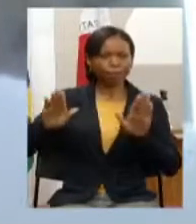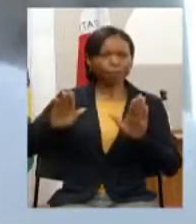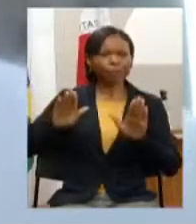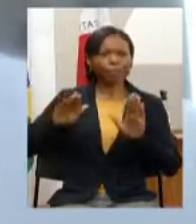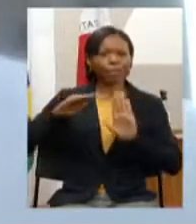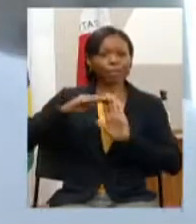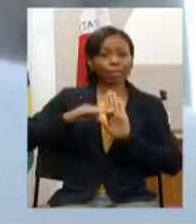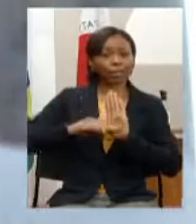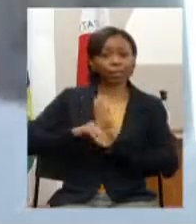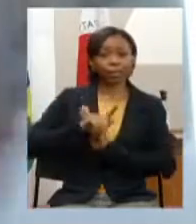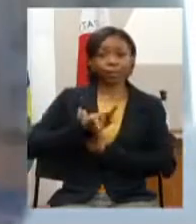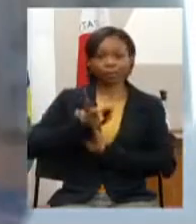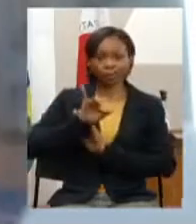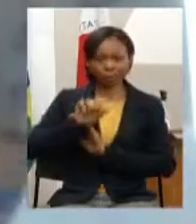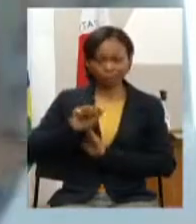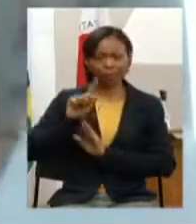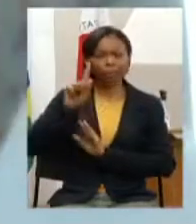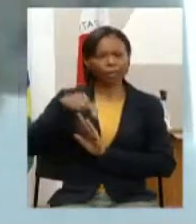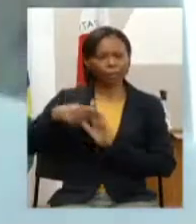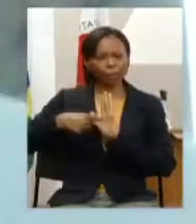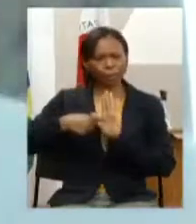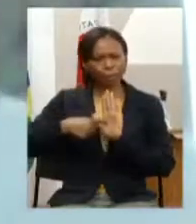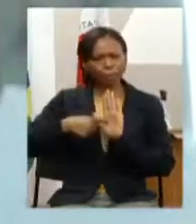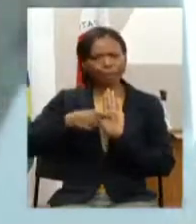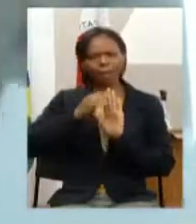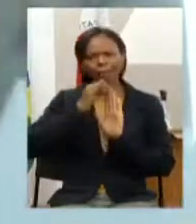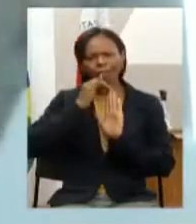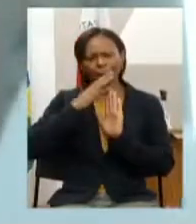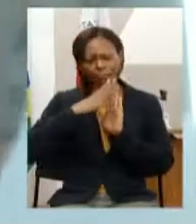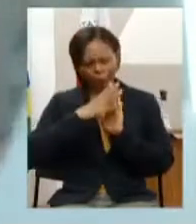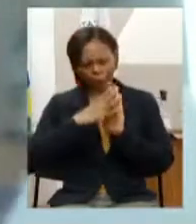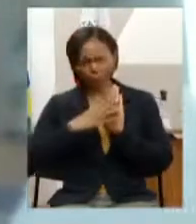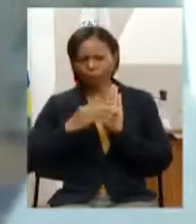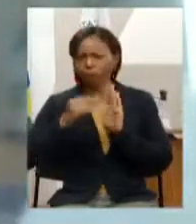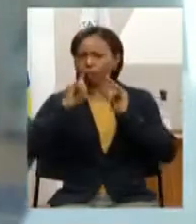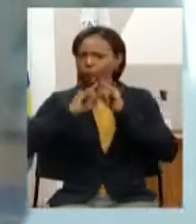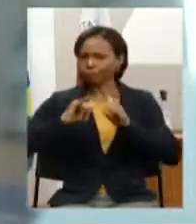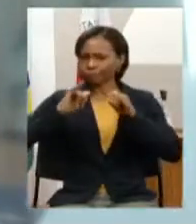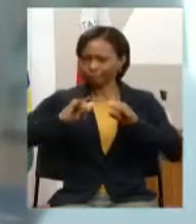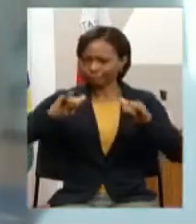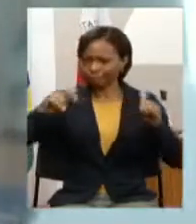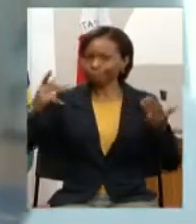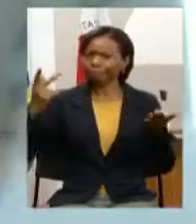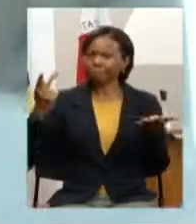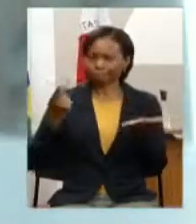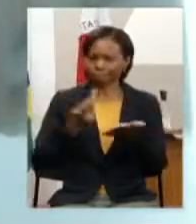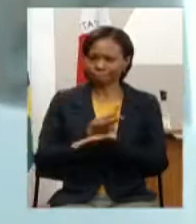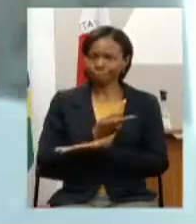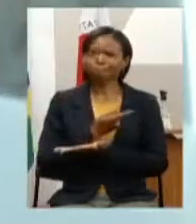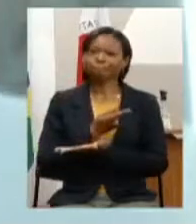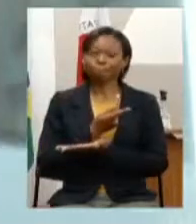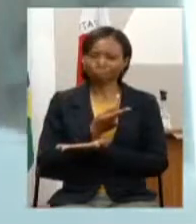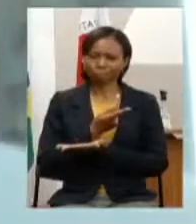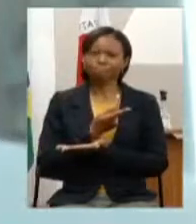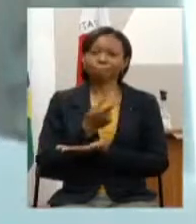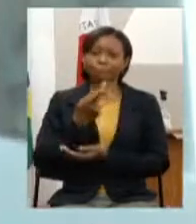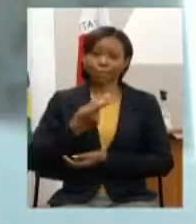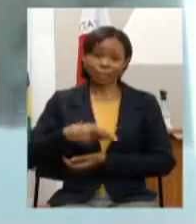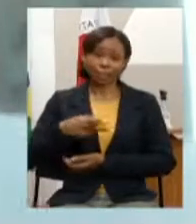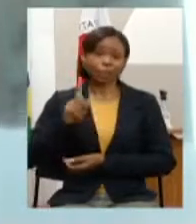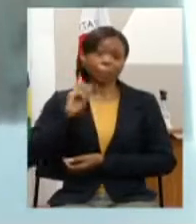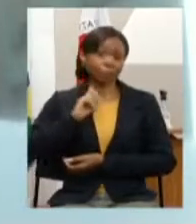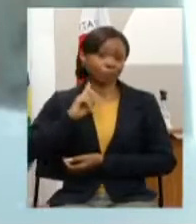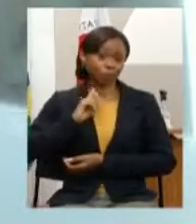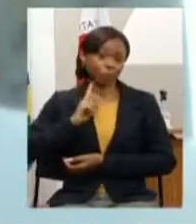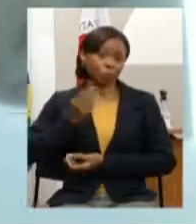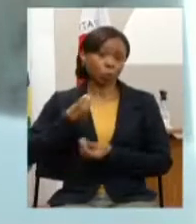que é um exemplo de divulgação do que acontece do que pode ser atrativo em Minas Gerais em termos de